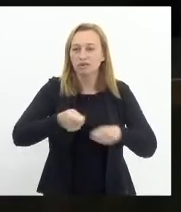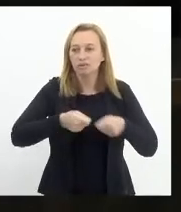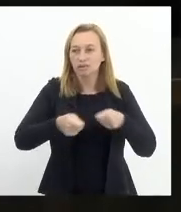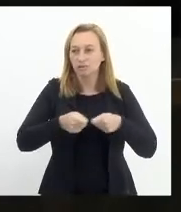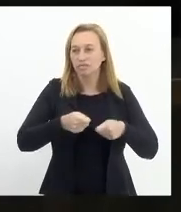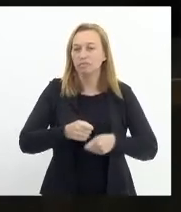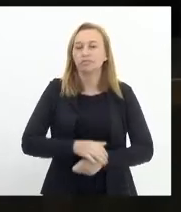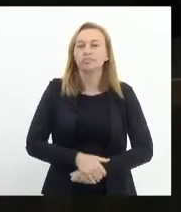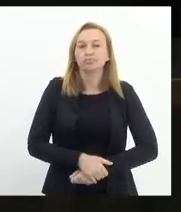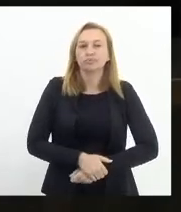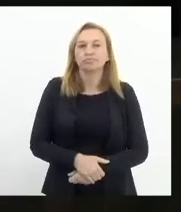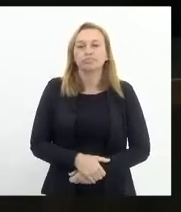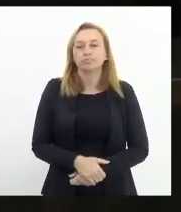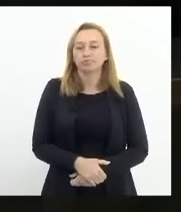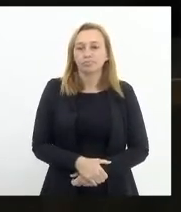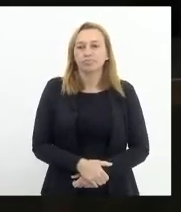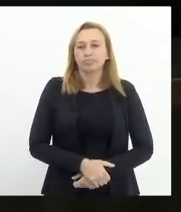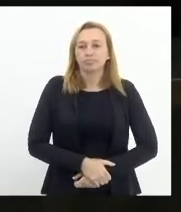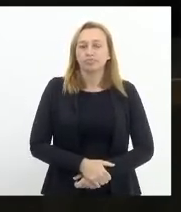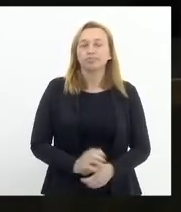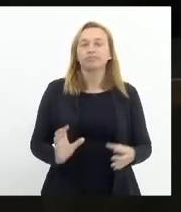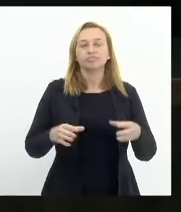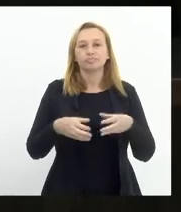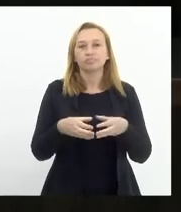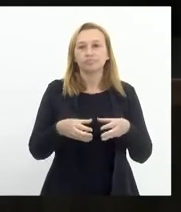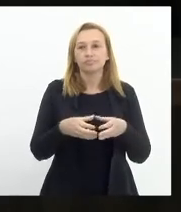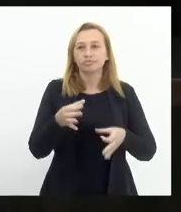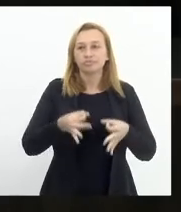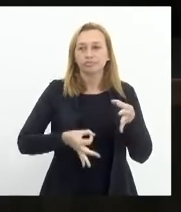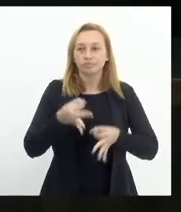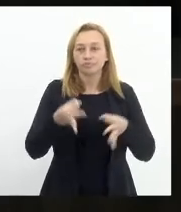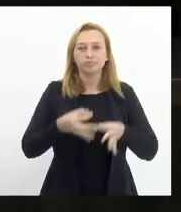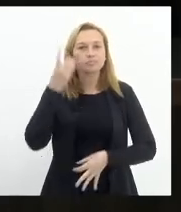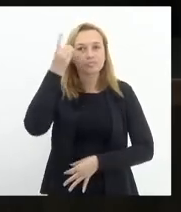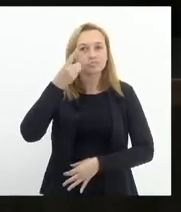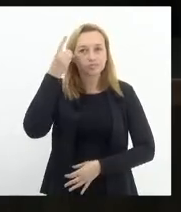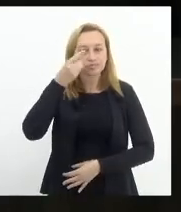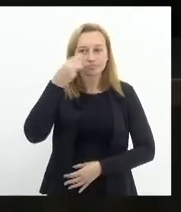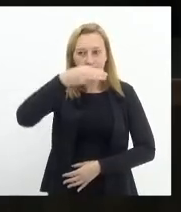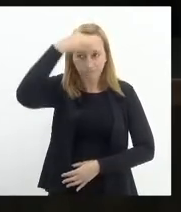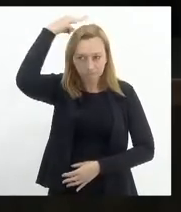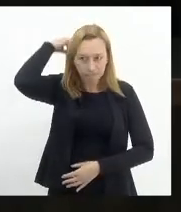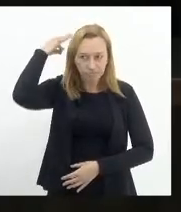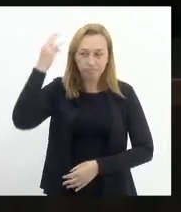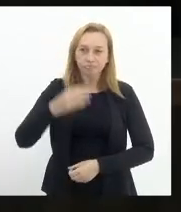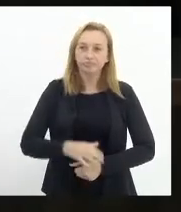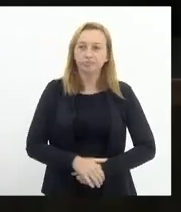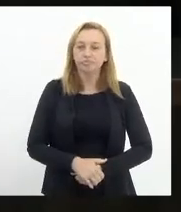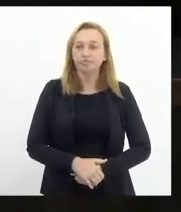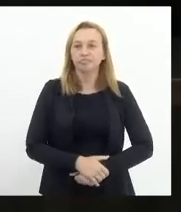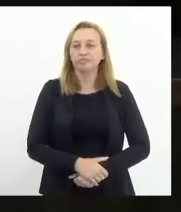Controle. Para emitir pareceres pela Comissão de Constituição e Justiça, deputado Márcio Pacheco.